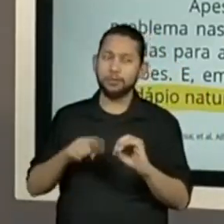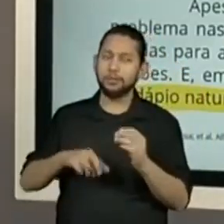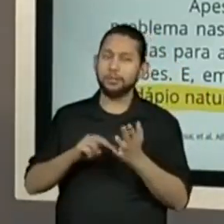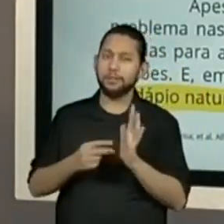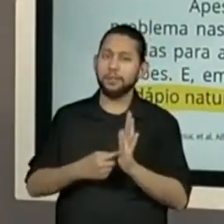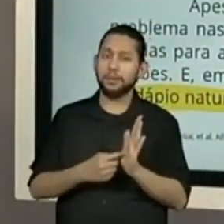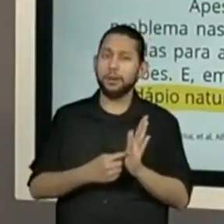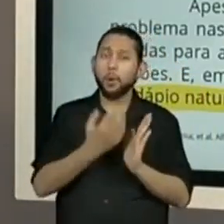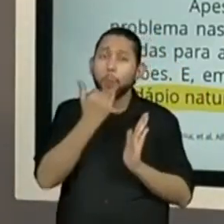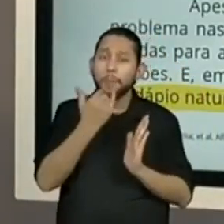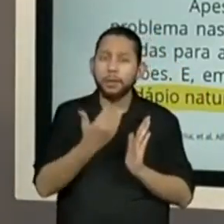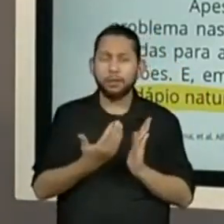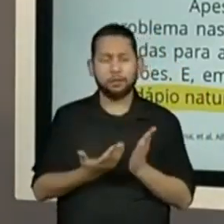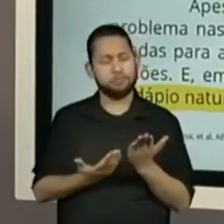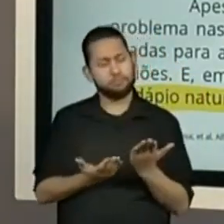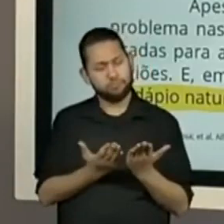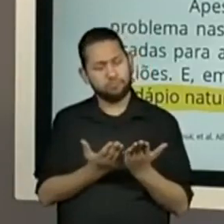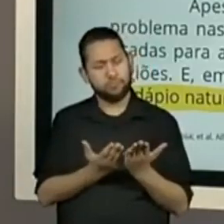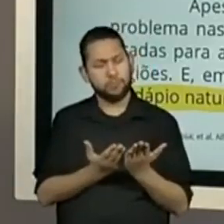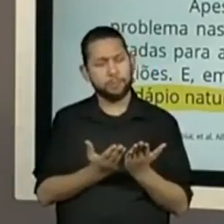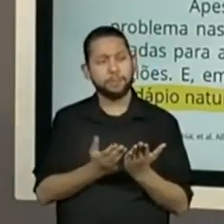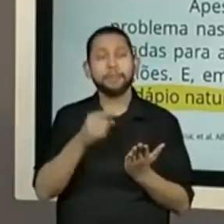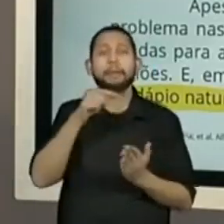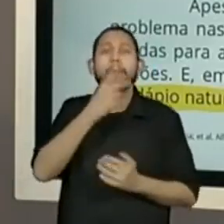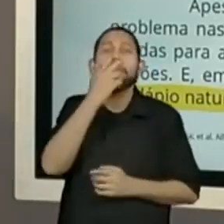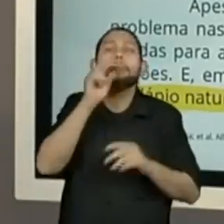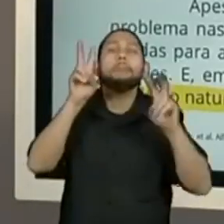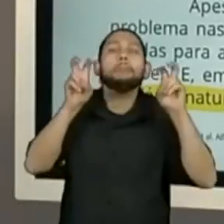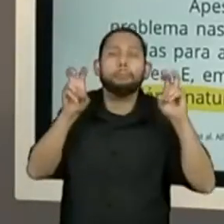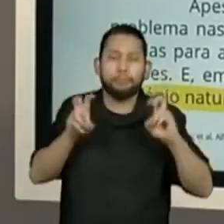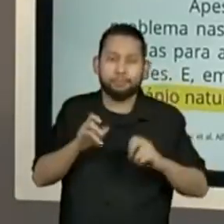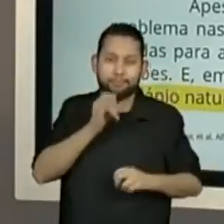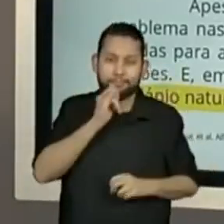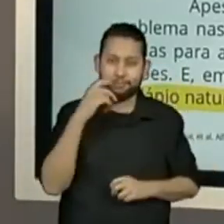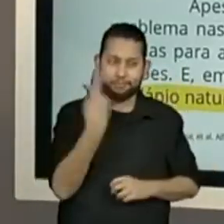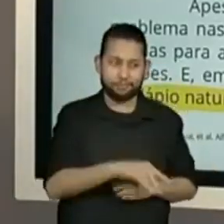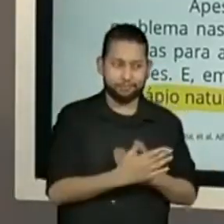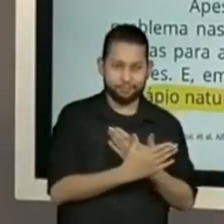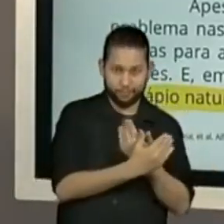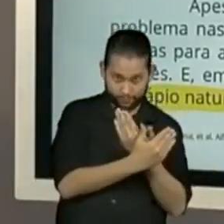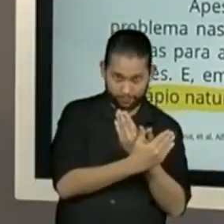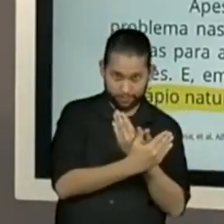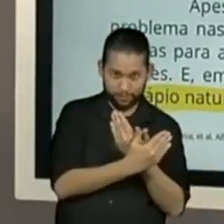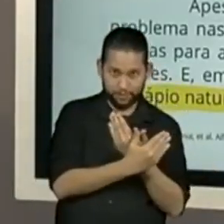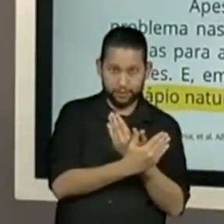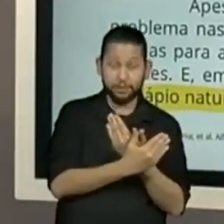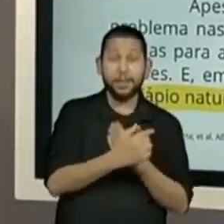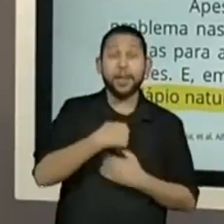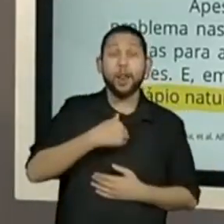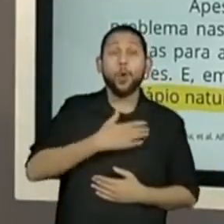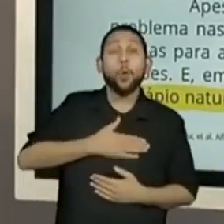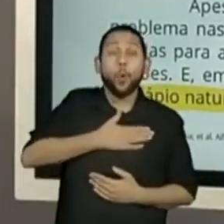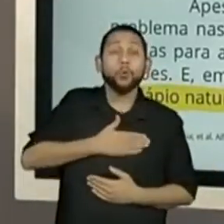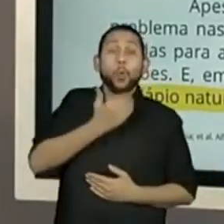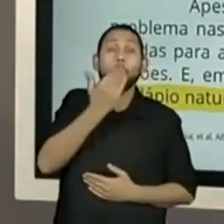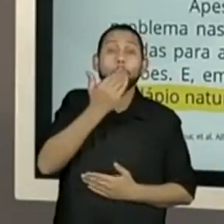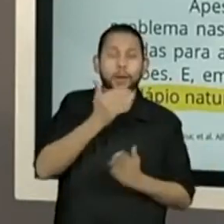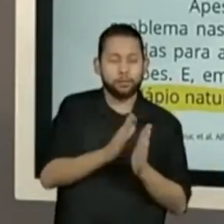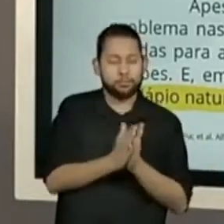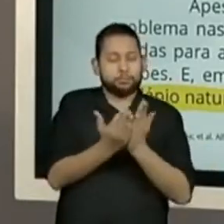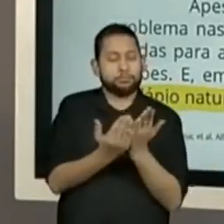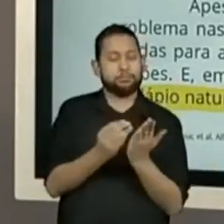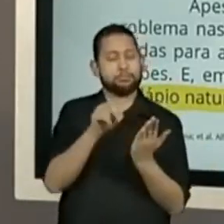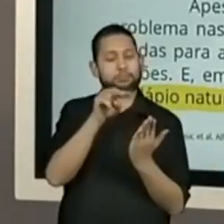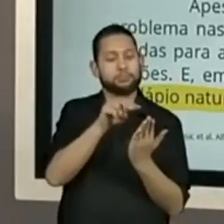alimentação dela. Então, essas plantas estrangeiras, até entre aspas, remete a plantas que não são da região.